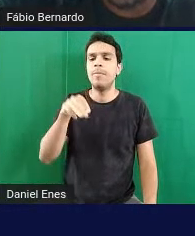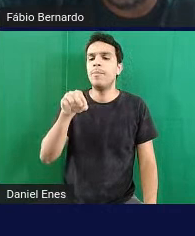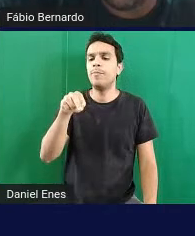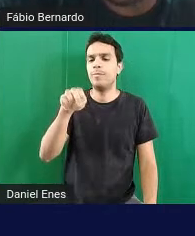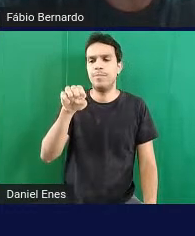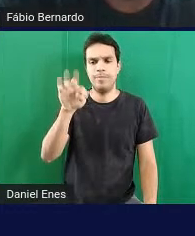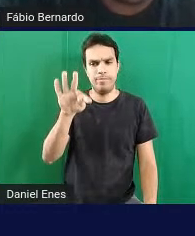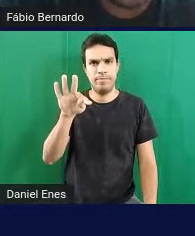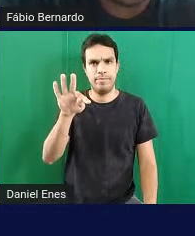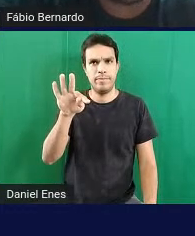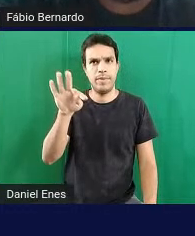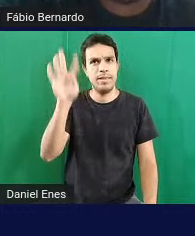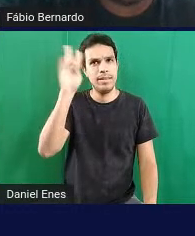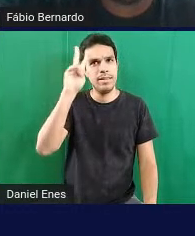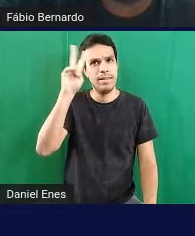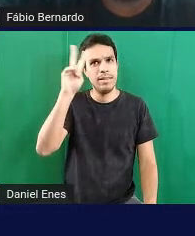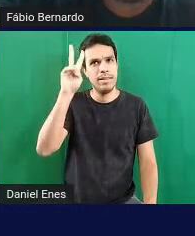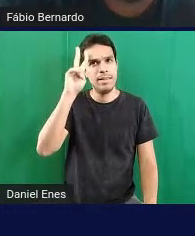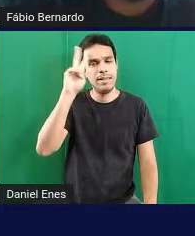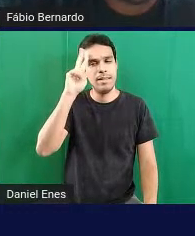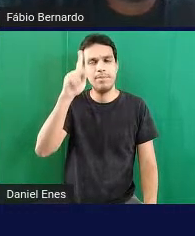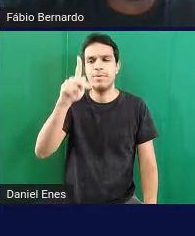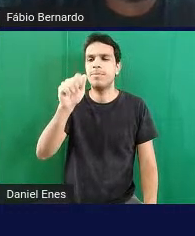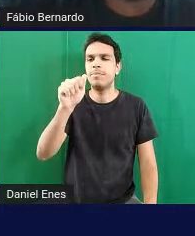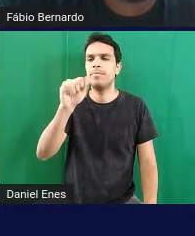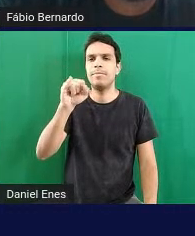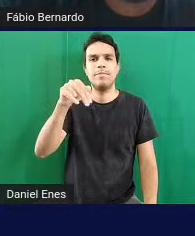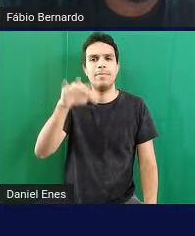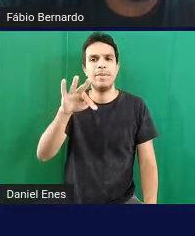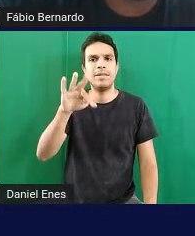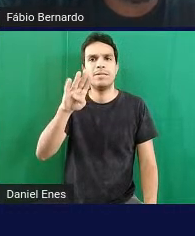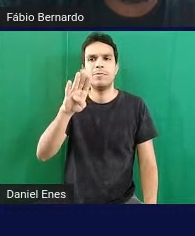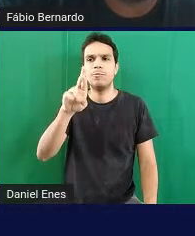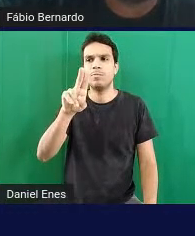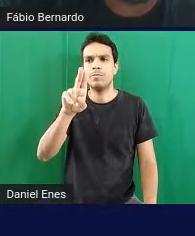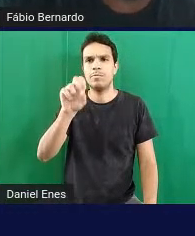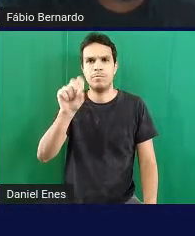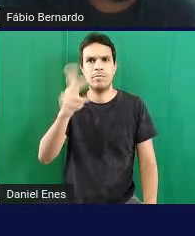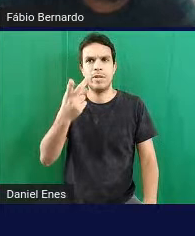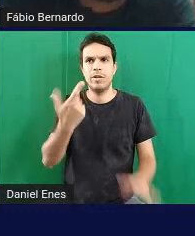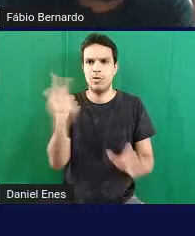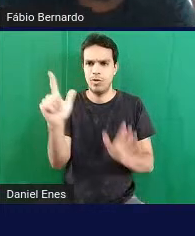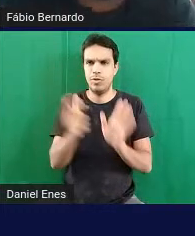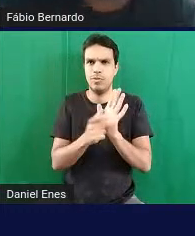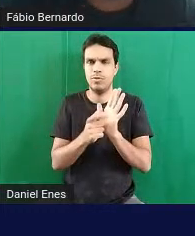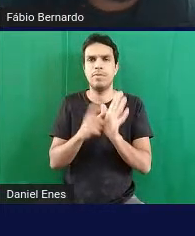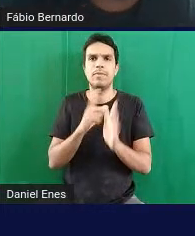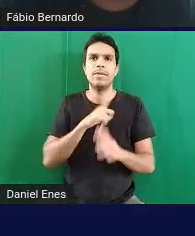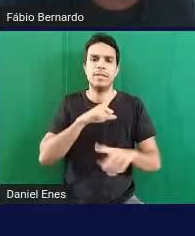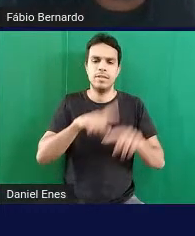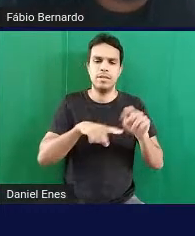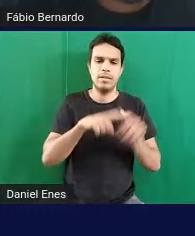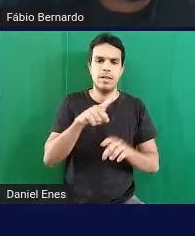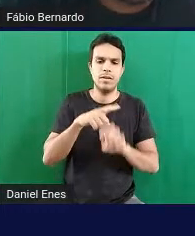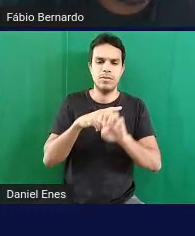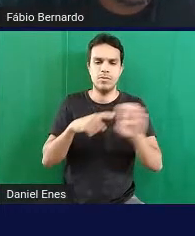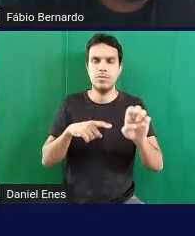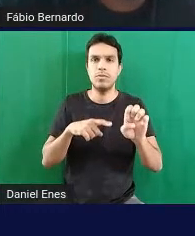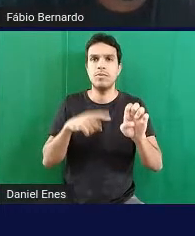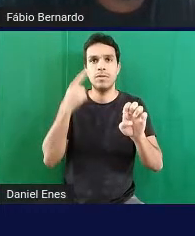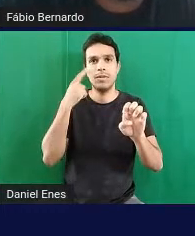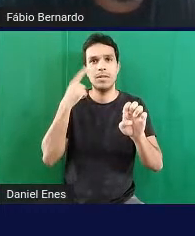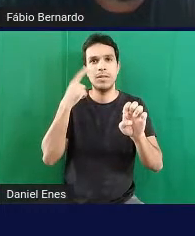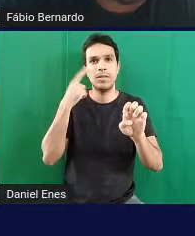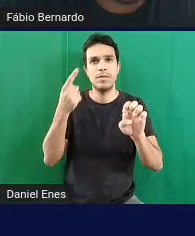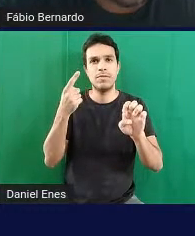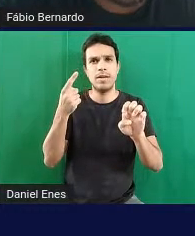muito o Paint Brush por exemplo né e aí com o recurso ali do canto esquerdo naquele menu esquerdo vocês estão vendo olha